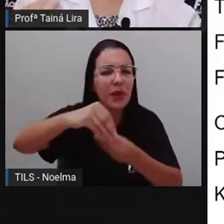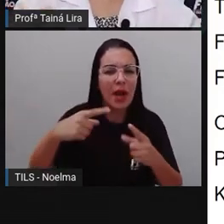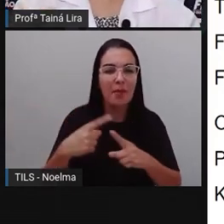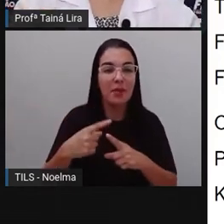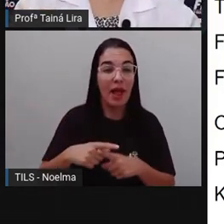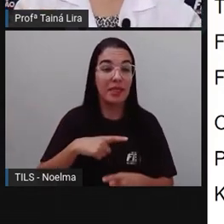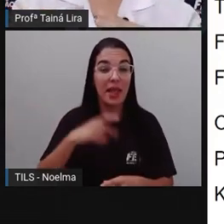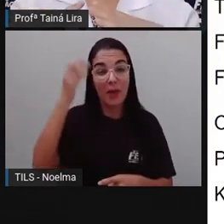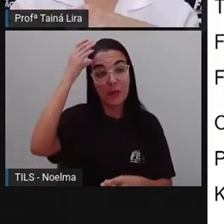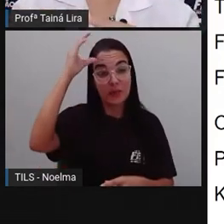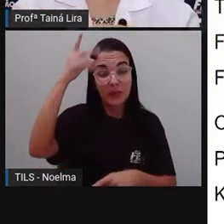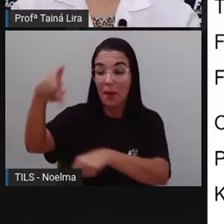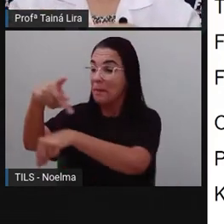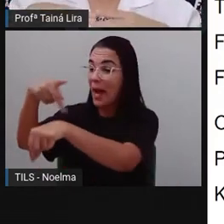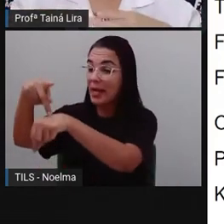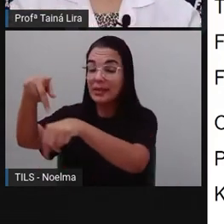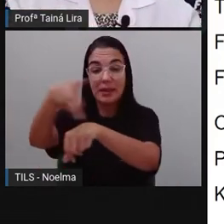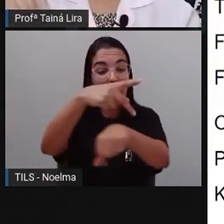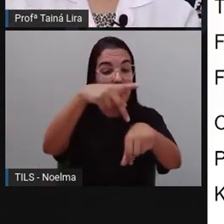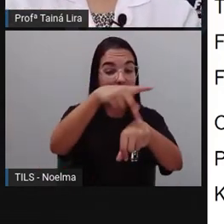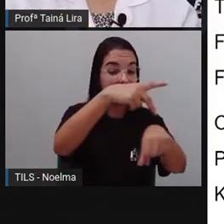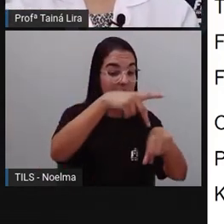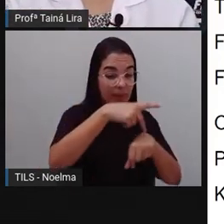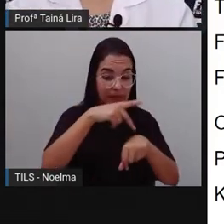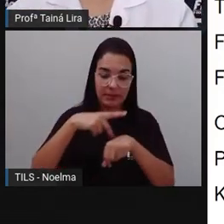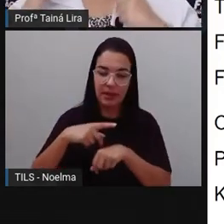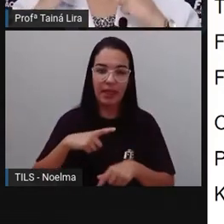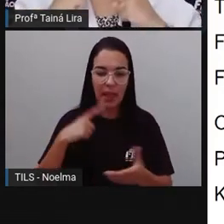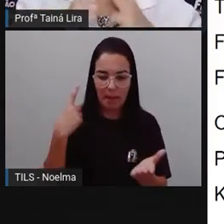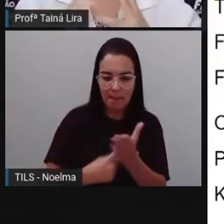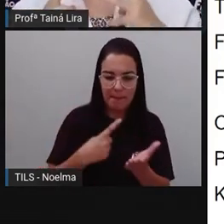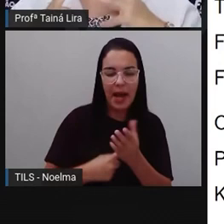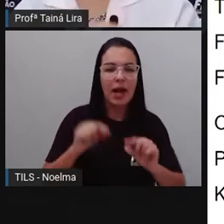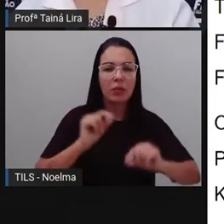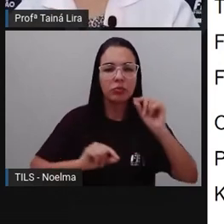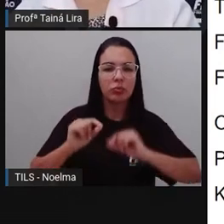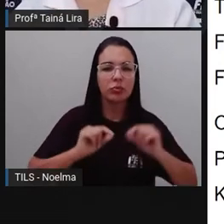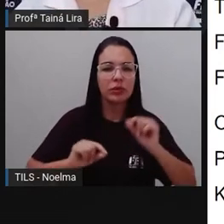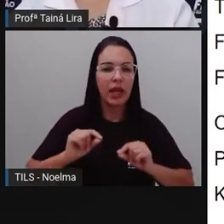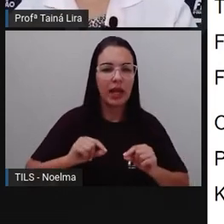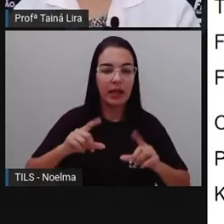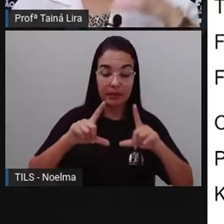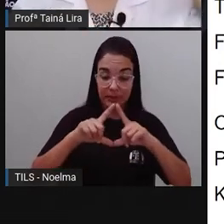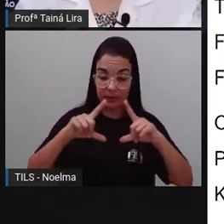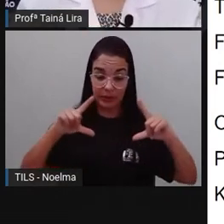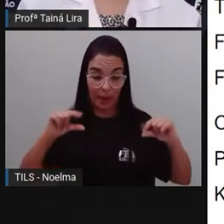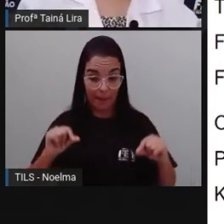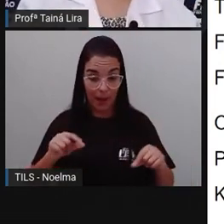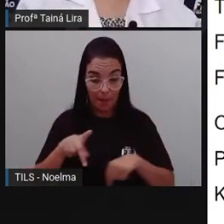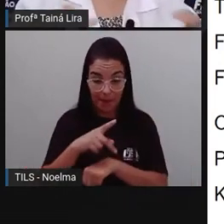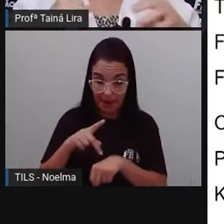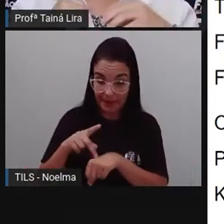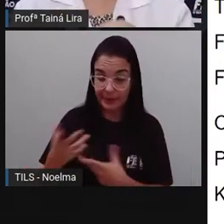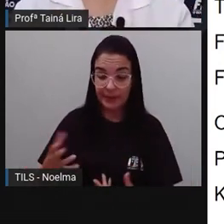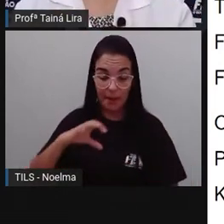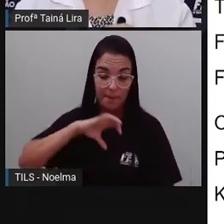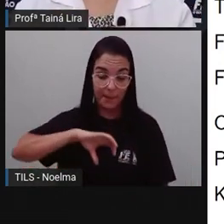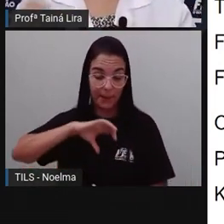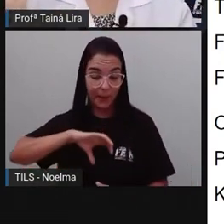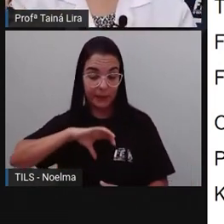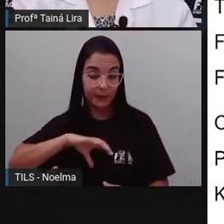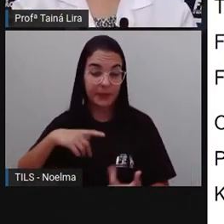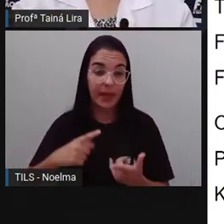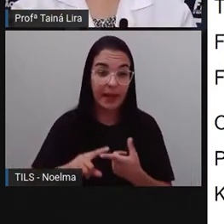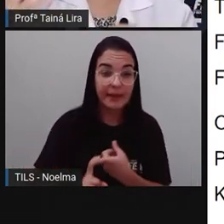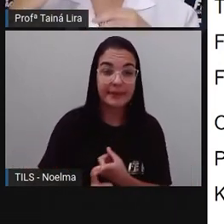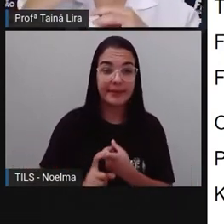diferentes, então nós temos marcas da cultura japonesa, nós temos marca da cultura portuguesa, nós temos marca da